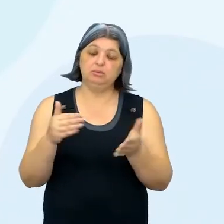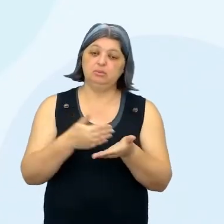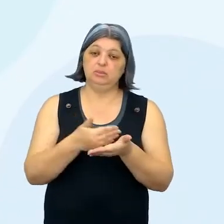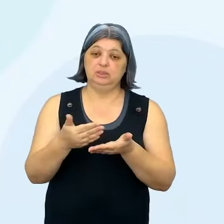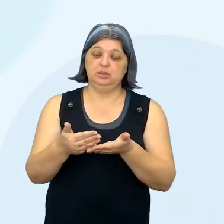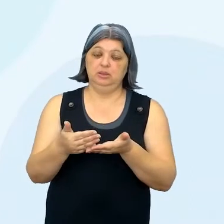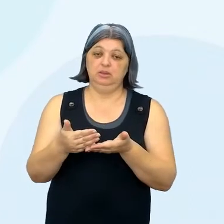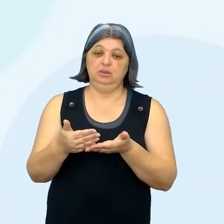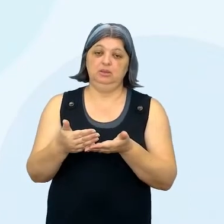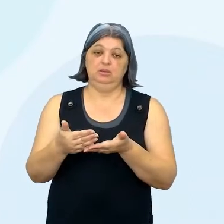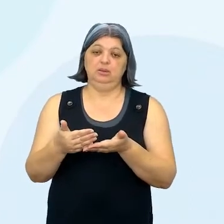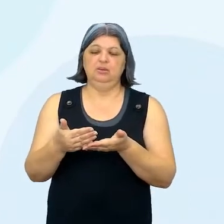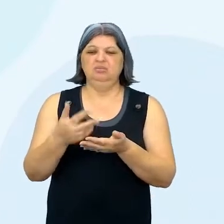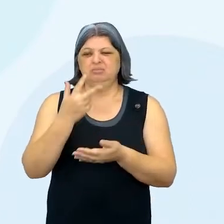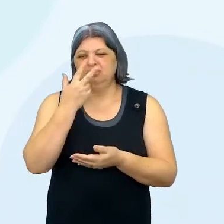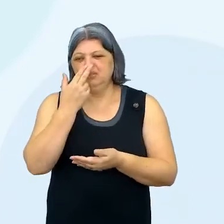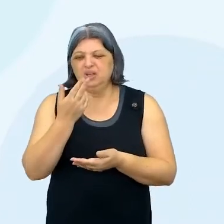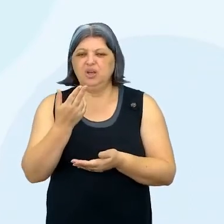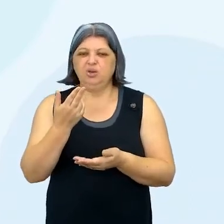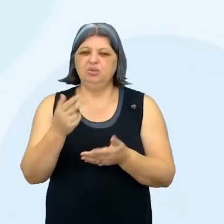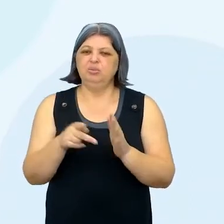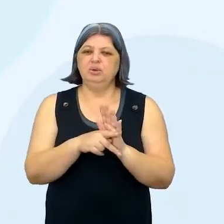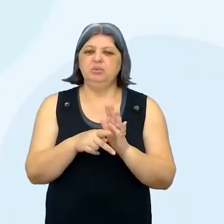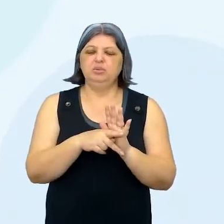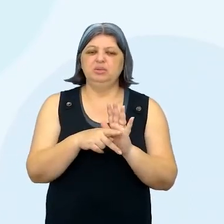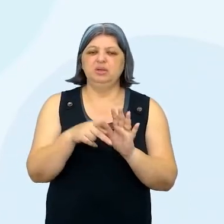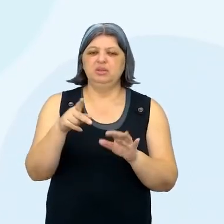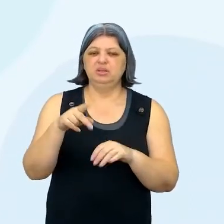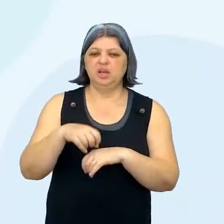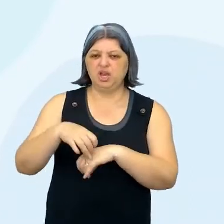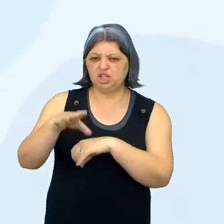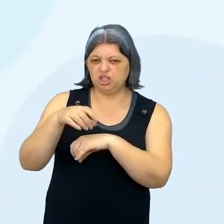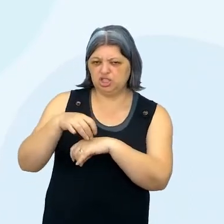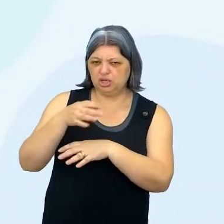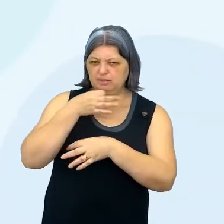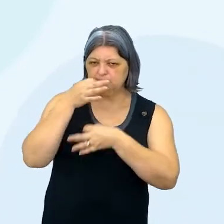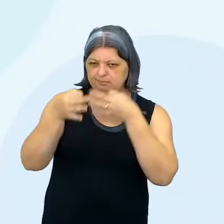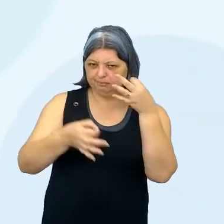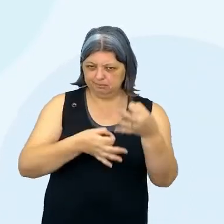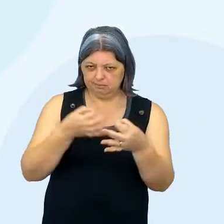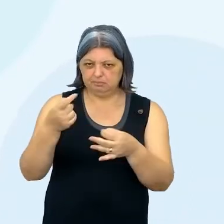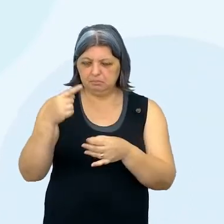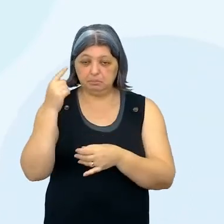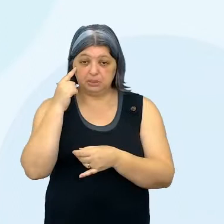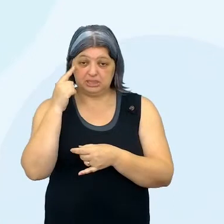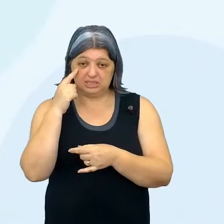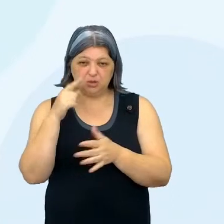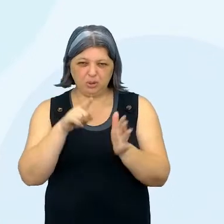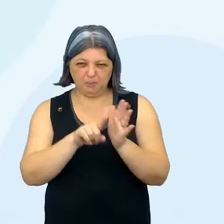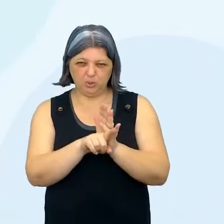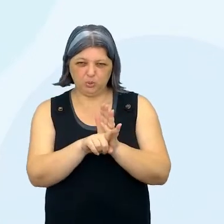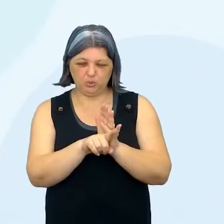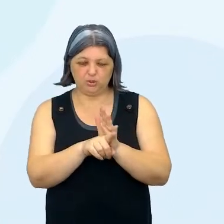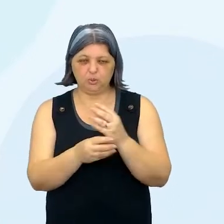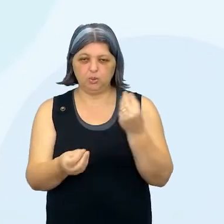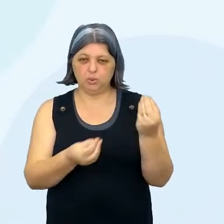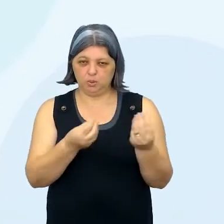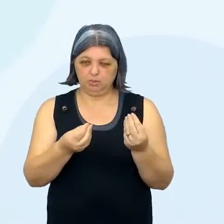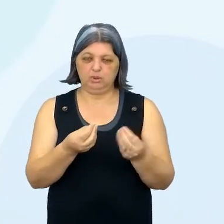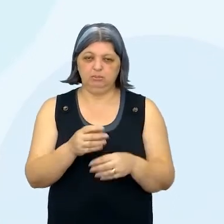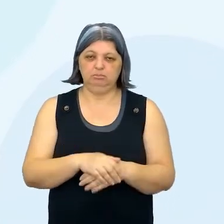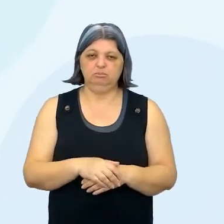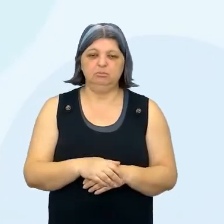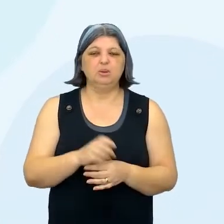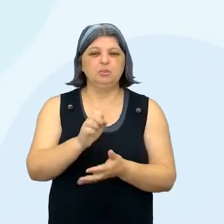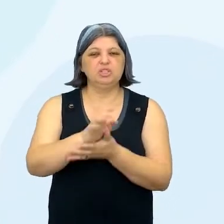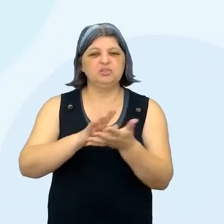acho que, trazer como sugestão para vocês já irem pensando nessa pergunta aí desde a atividade número